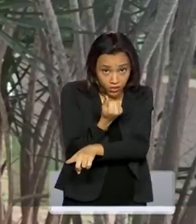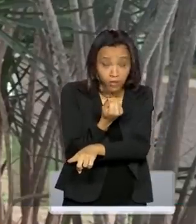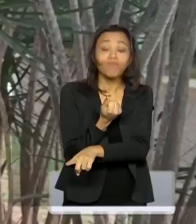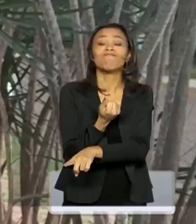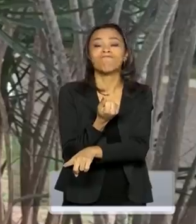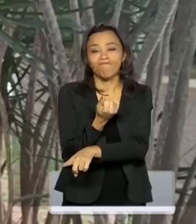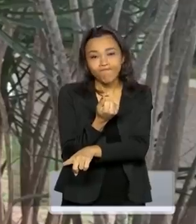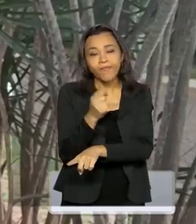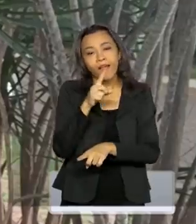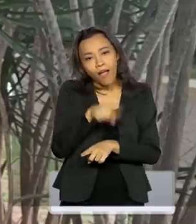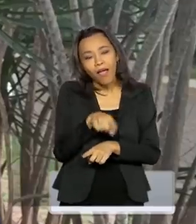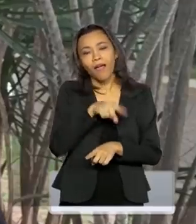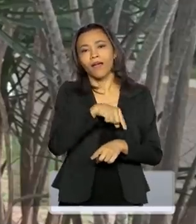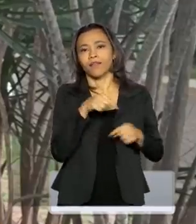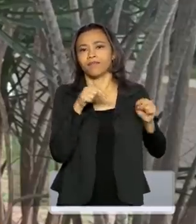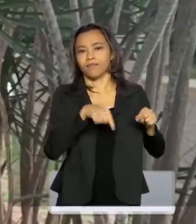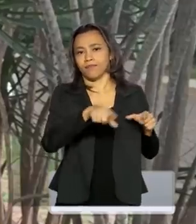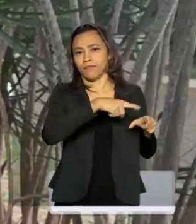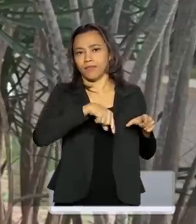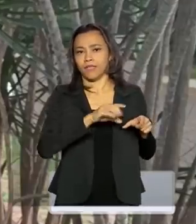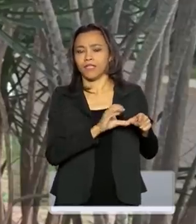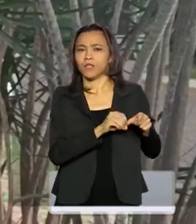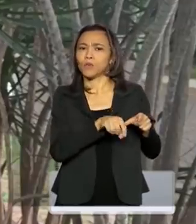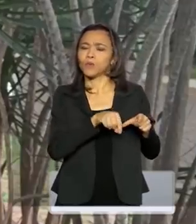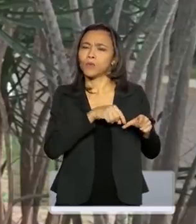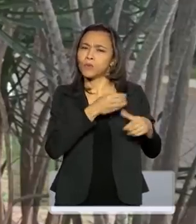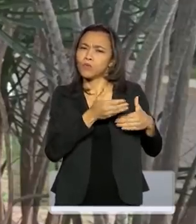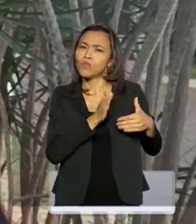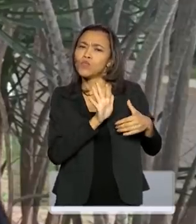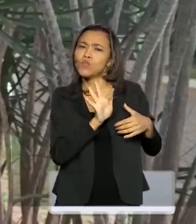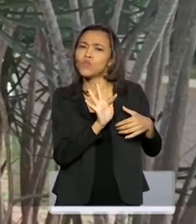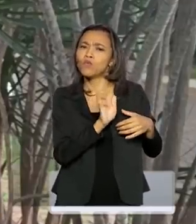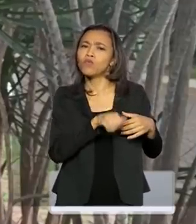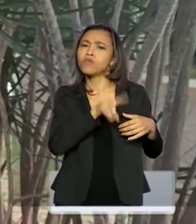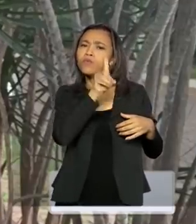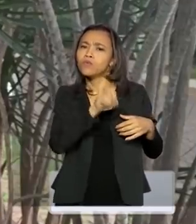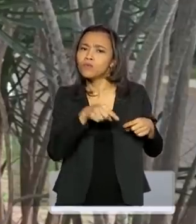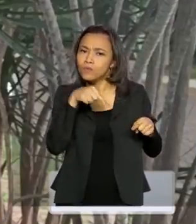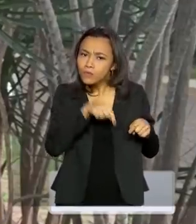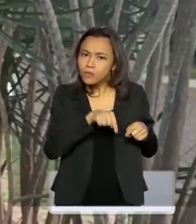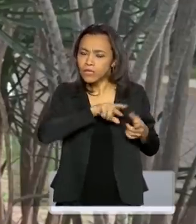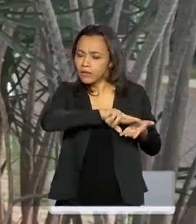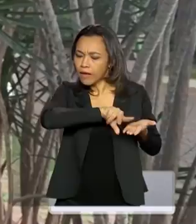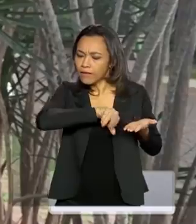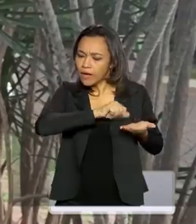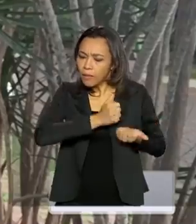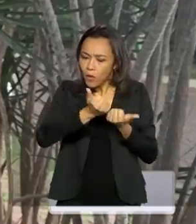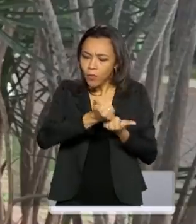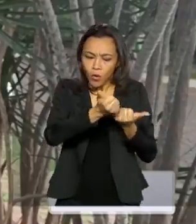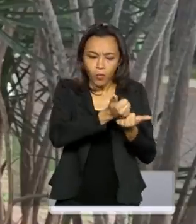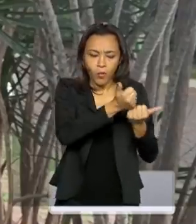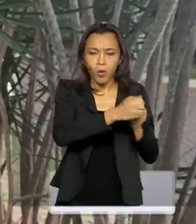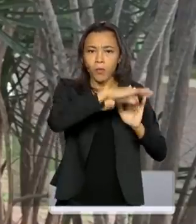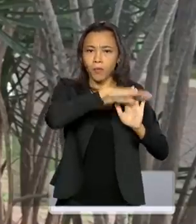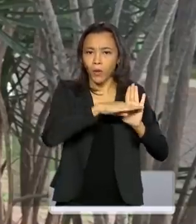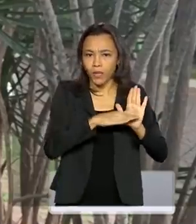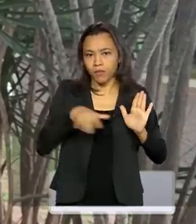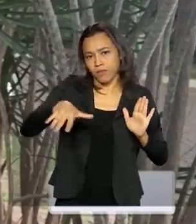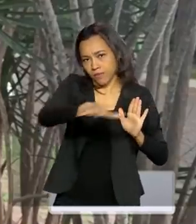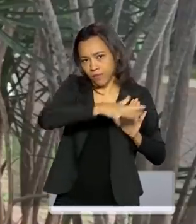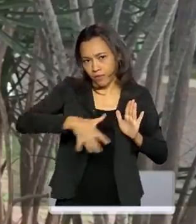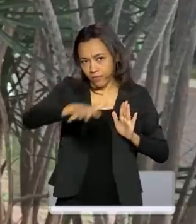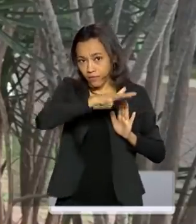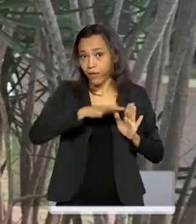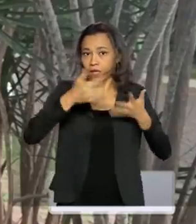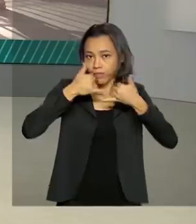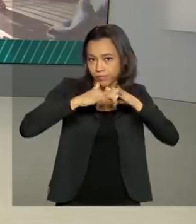conta de desenvolvimento energético, um fundo que financia diversos programas do setor elétrico